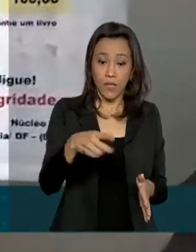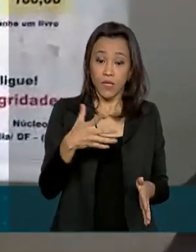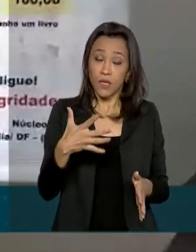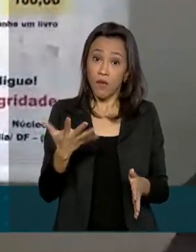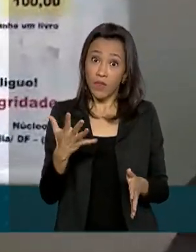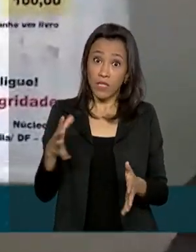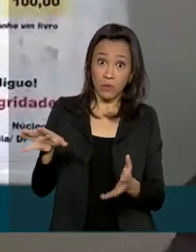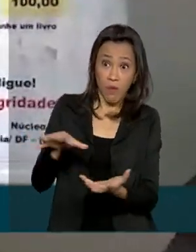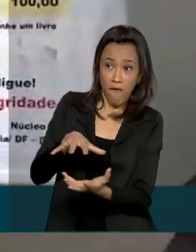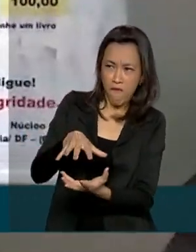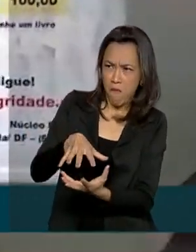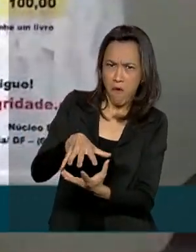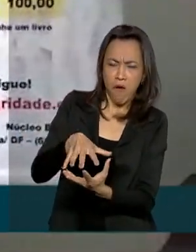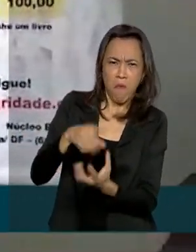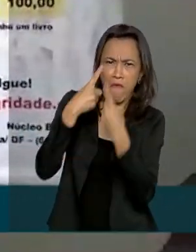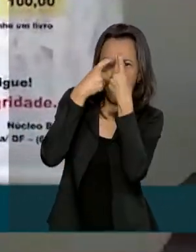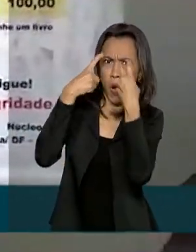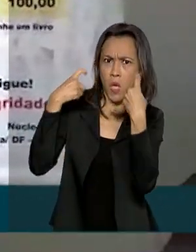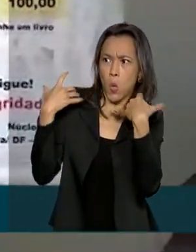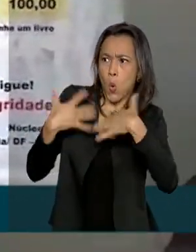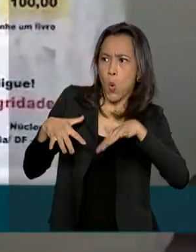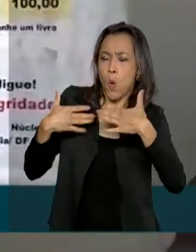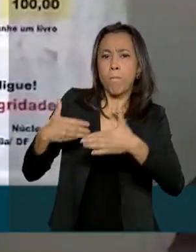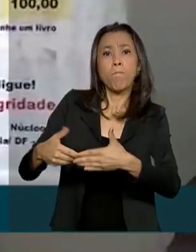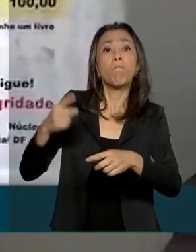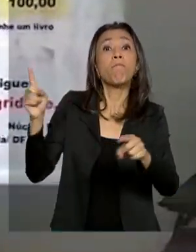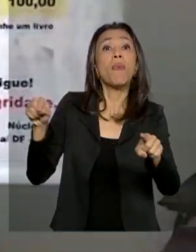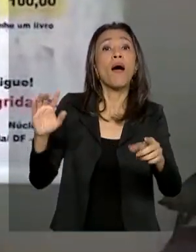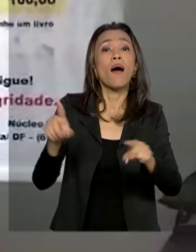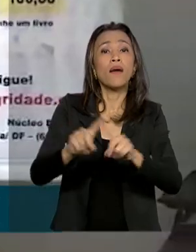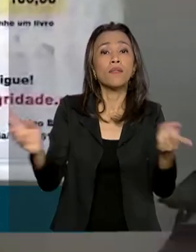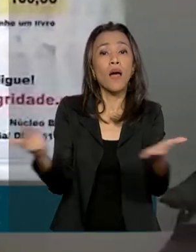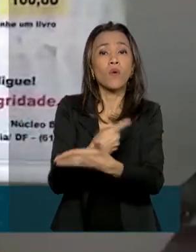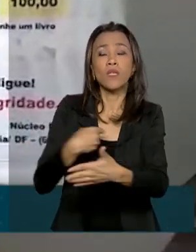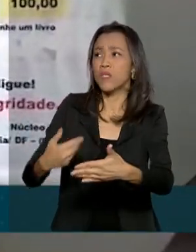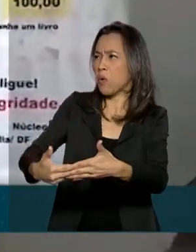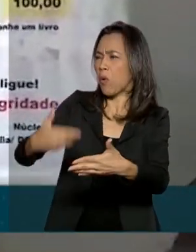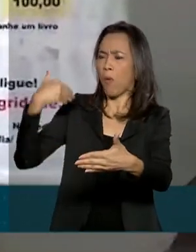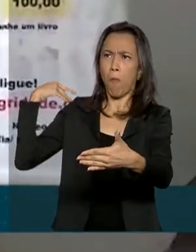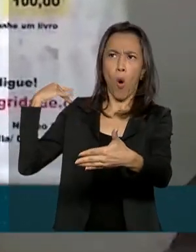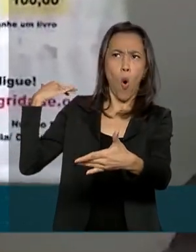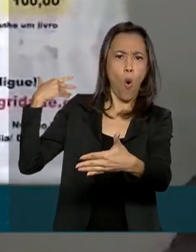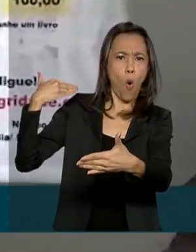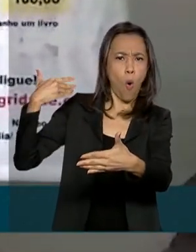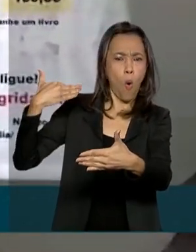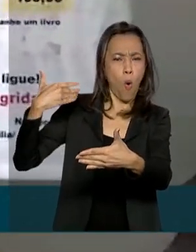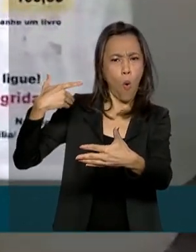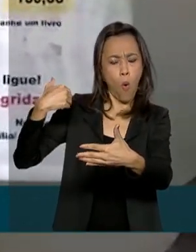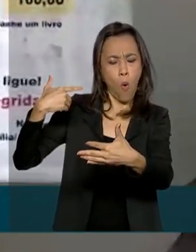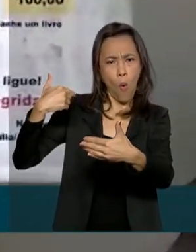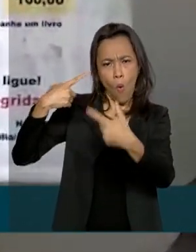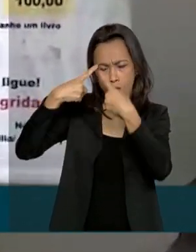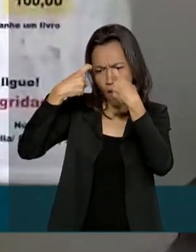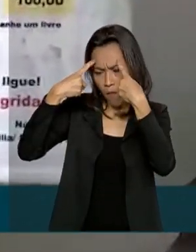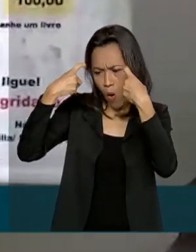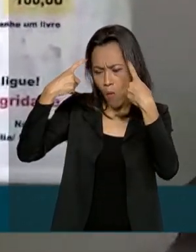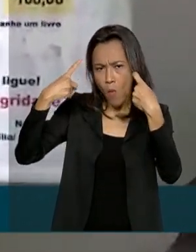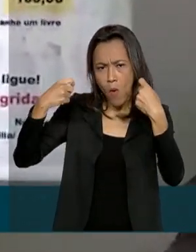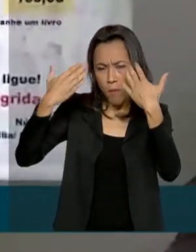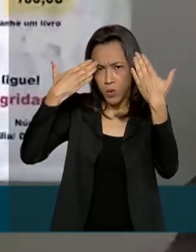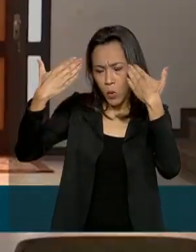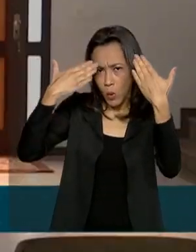mas sim violência ao rumo da vida que tenha acarretado alguns traumas de forma emocional, que tenha atrapalhado o seu